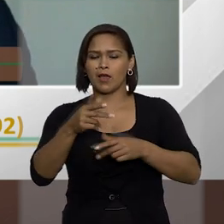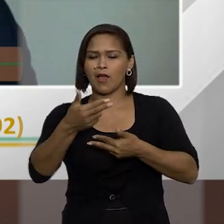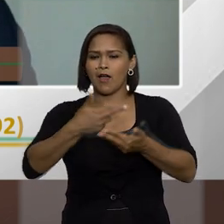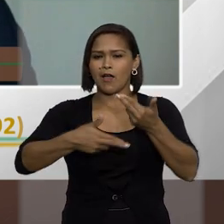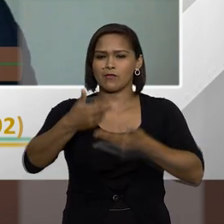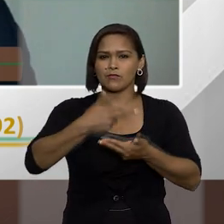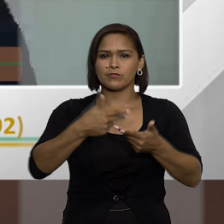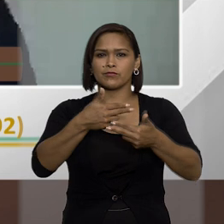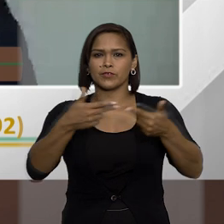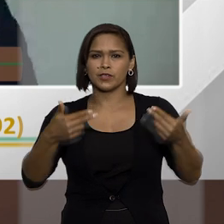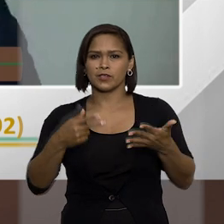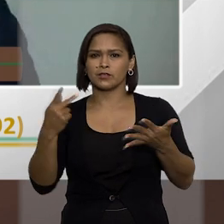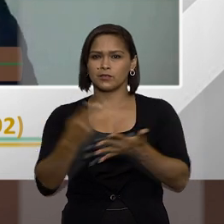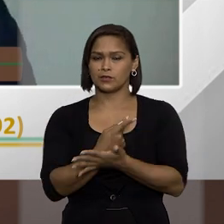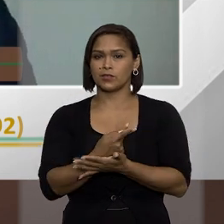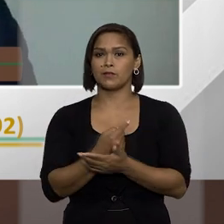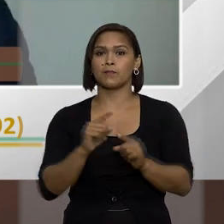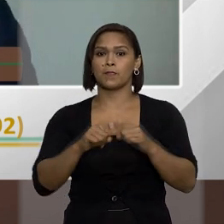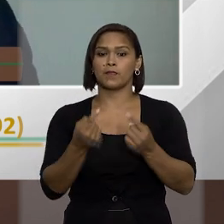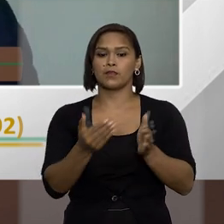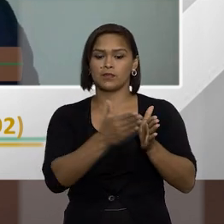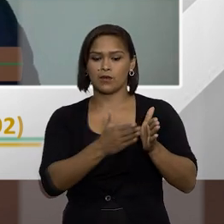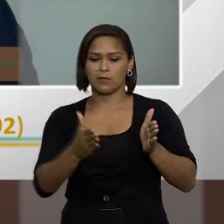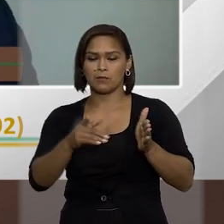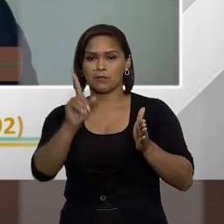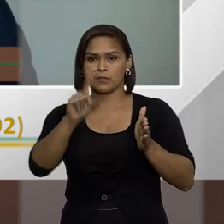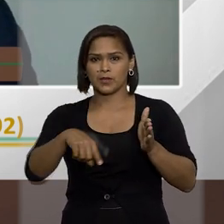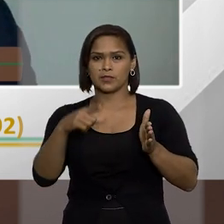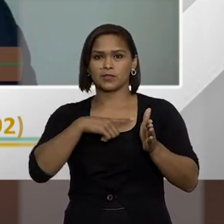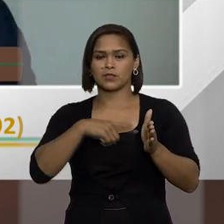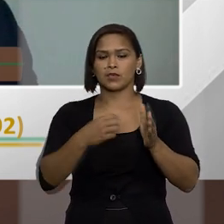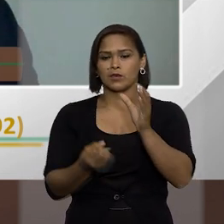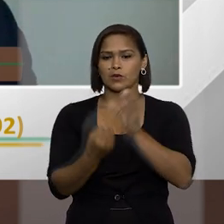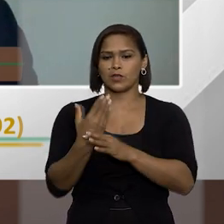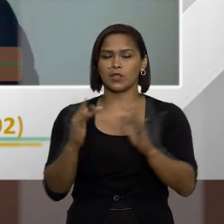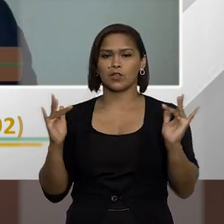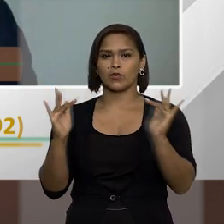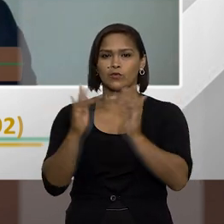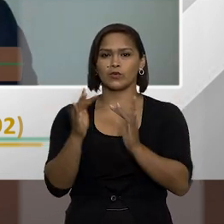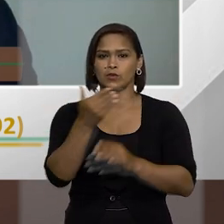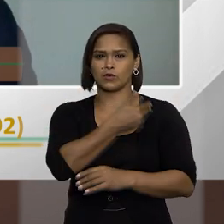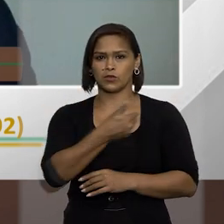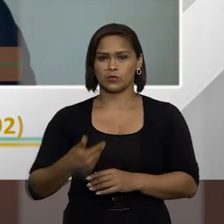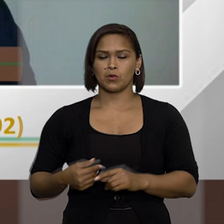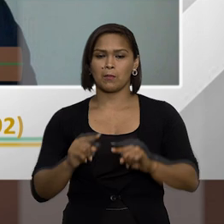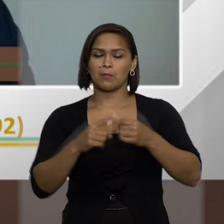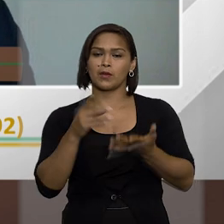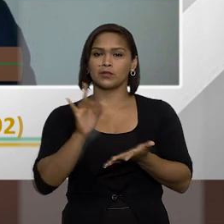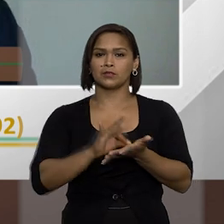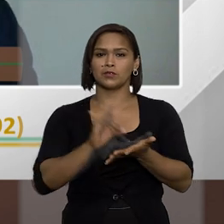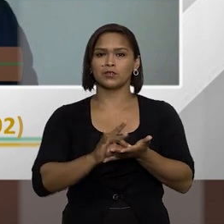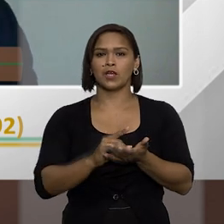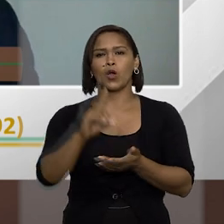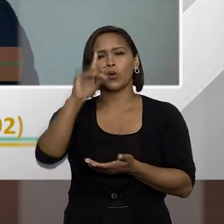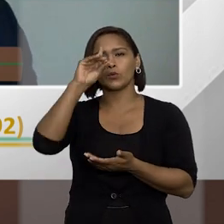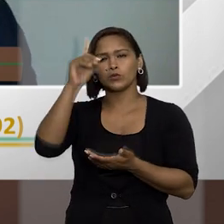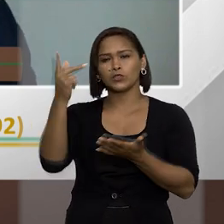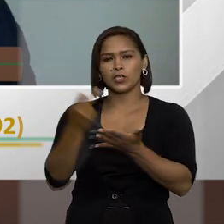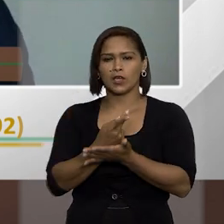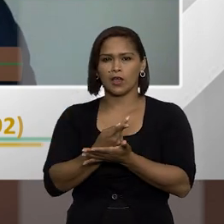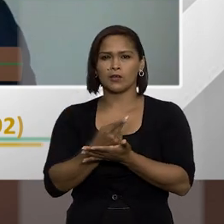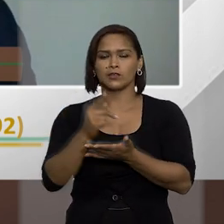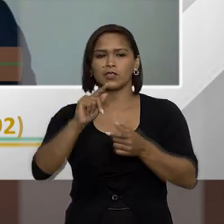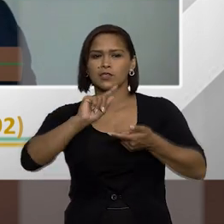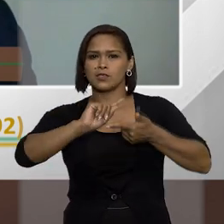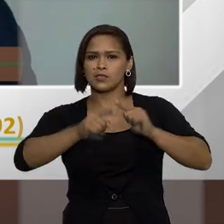mais variadas situações então o prazo passa a considerar não a natureza do vínculo do agente público mas efetivamente a data da